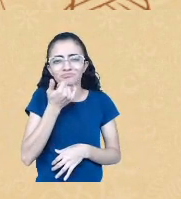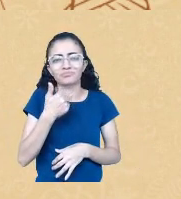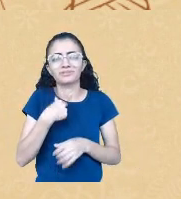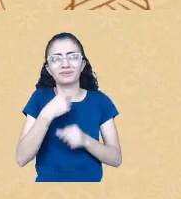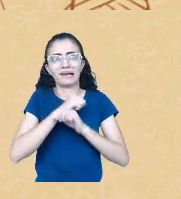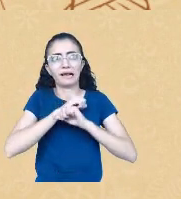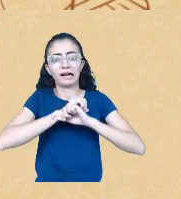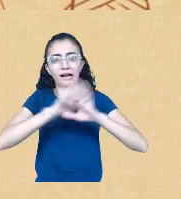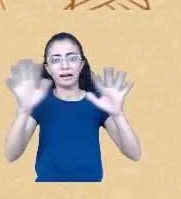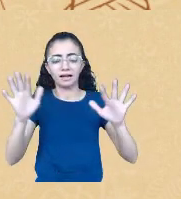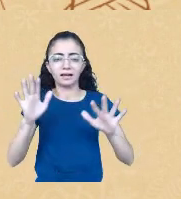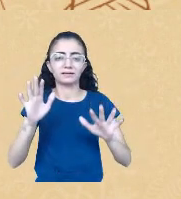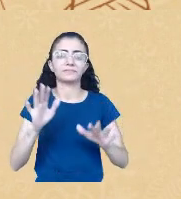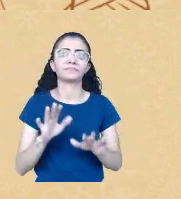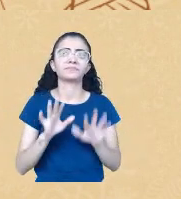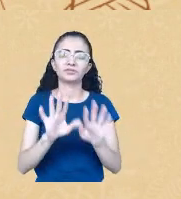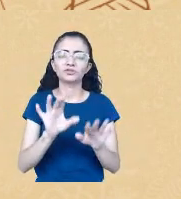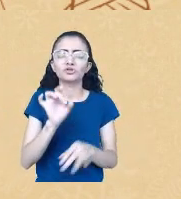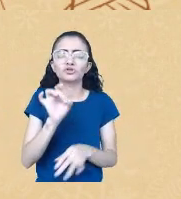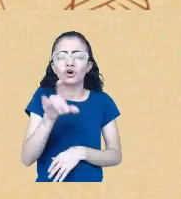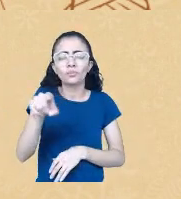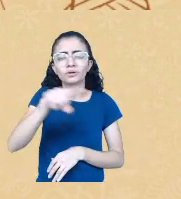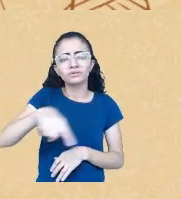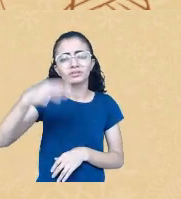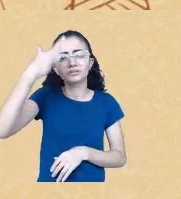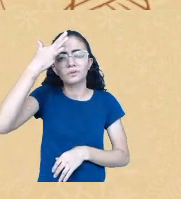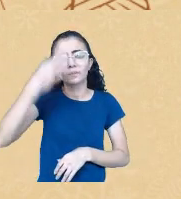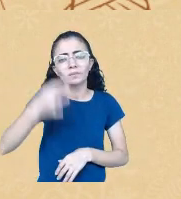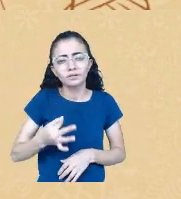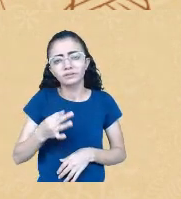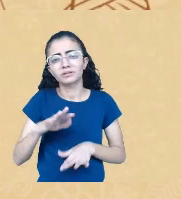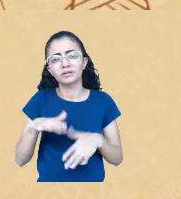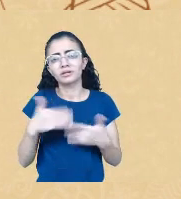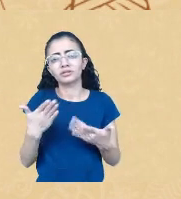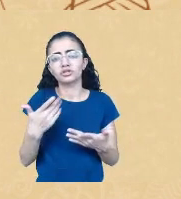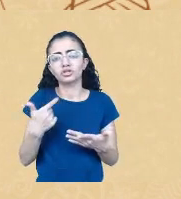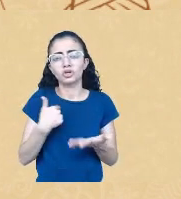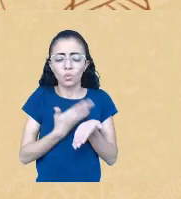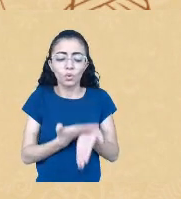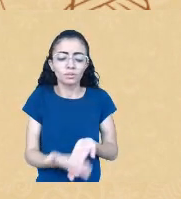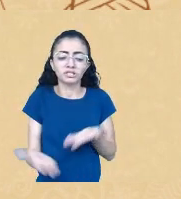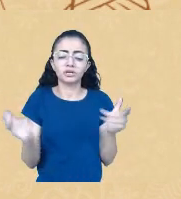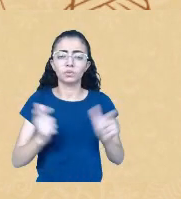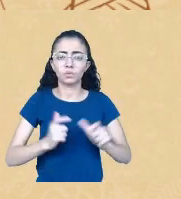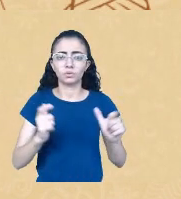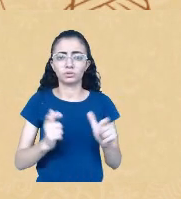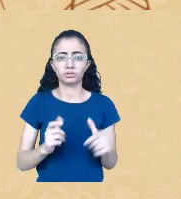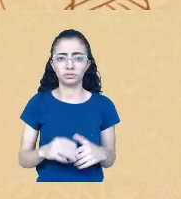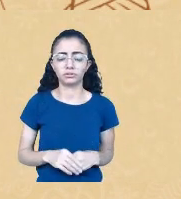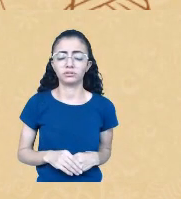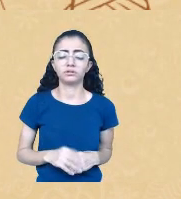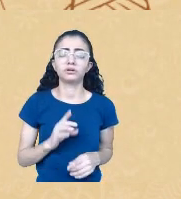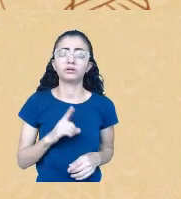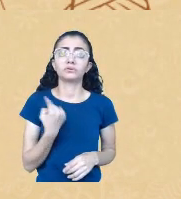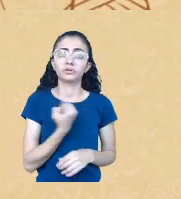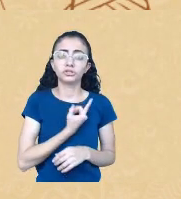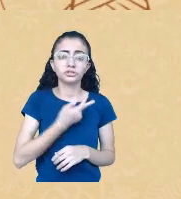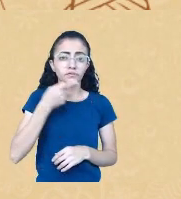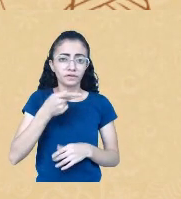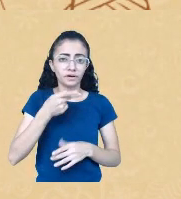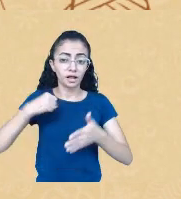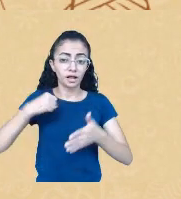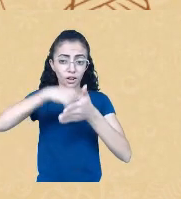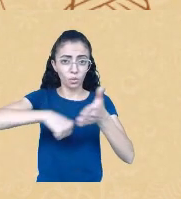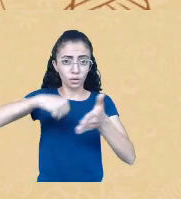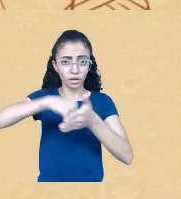situar mesmo esse chão, né? Do qual eu estou partindo. Então, quando a gente comenta, né? Que a nossa luta é etnico-racial, é